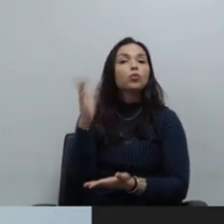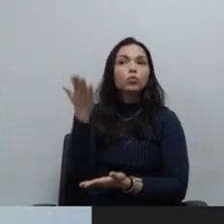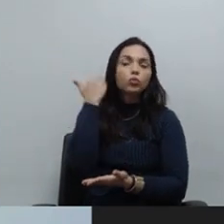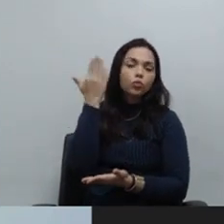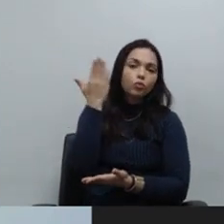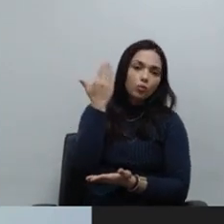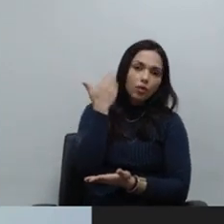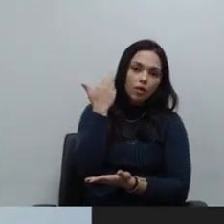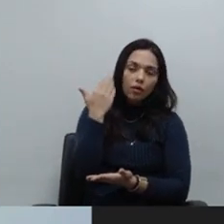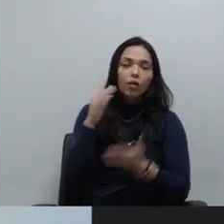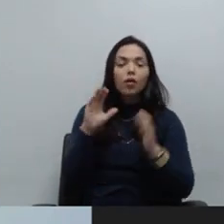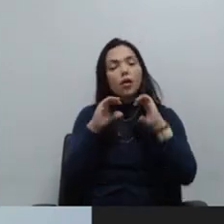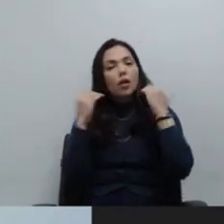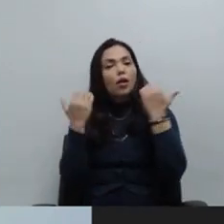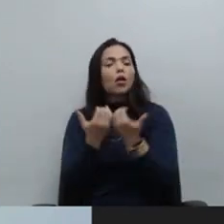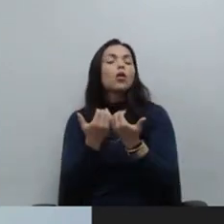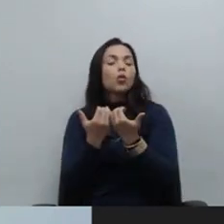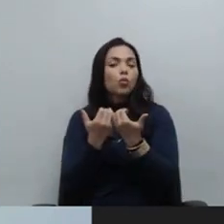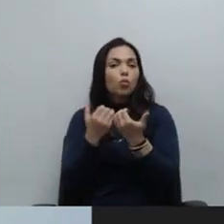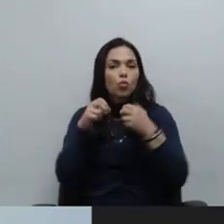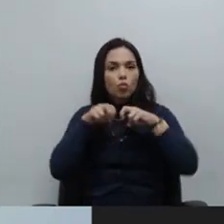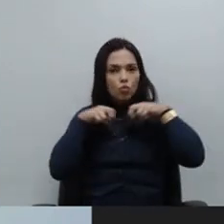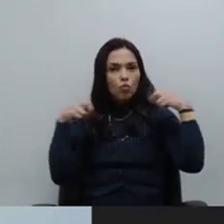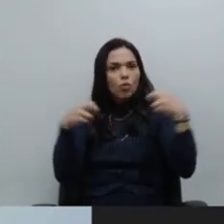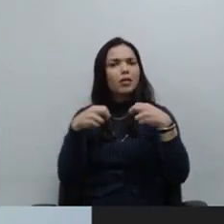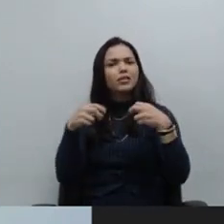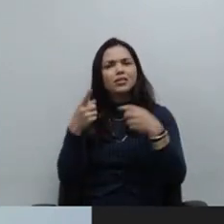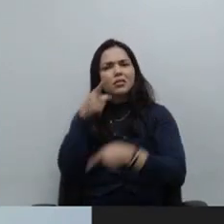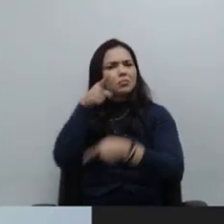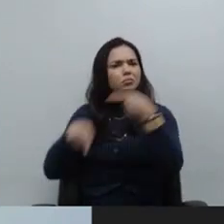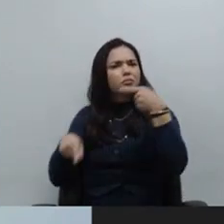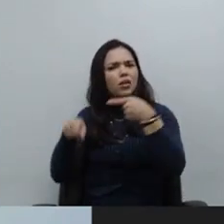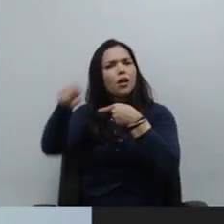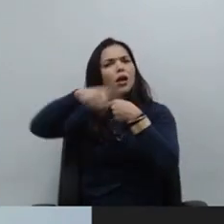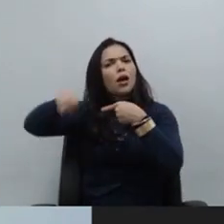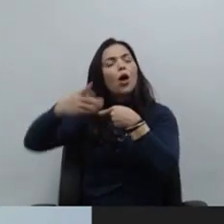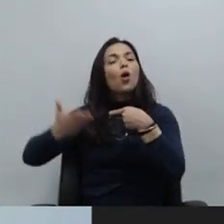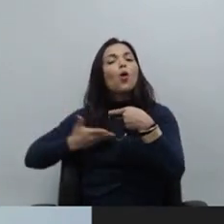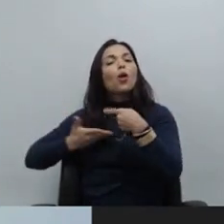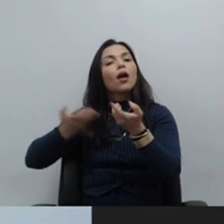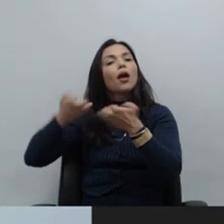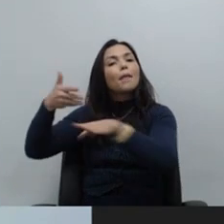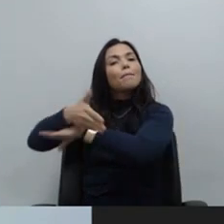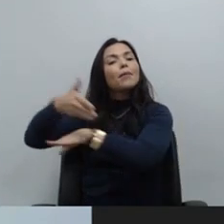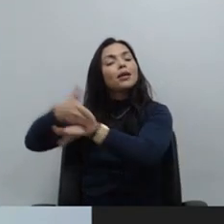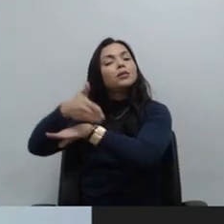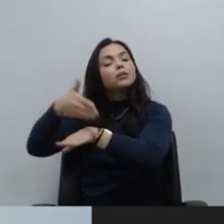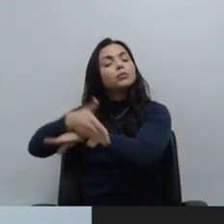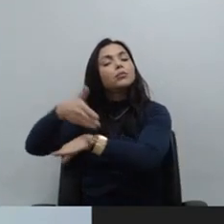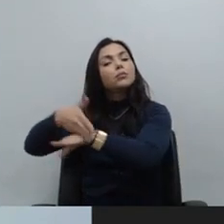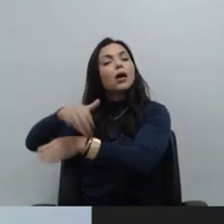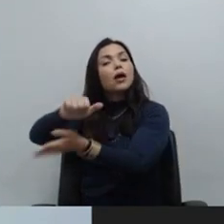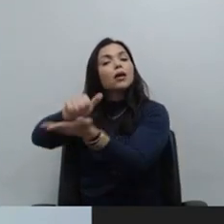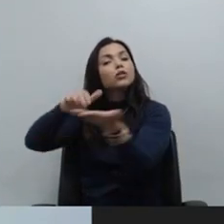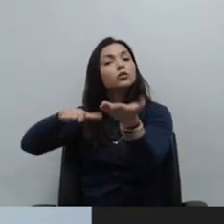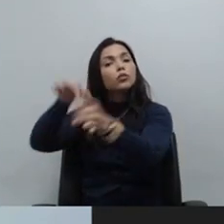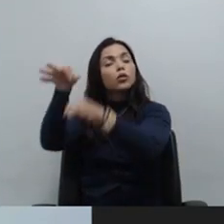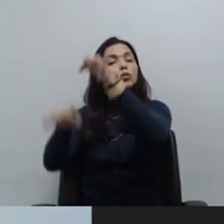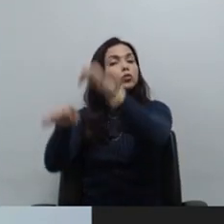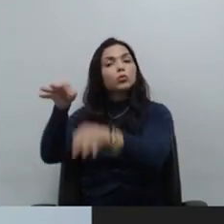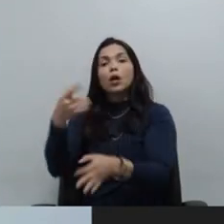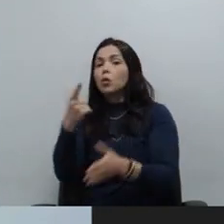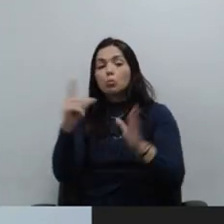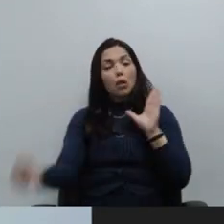assunto aqui para o colegiado, permitir que os colegas sejam impedidos de participar das atividades. Juridicamente, não há